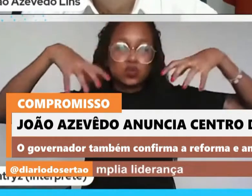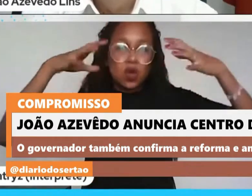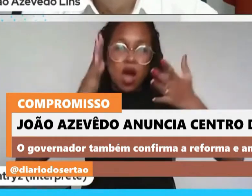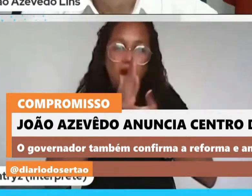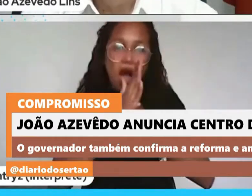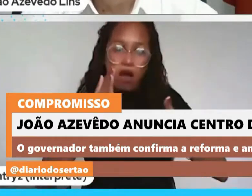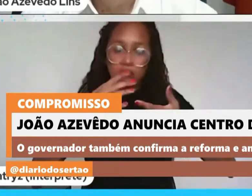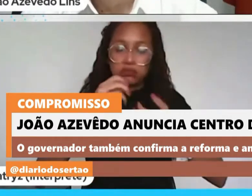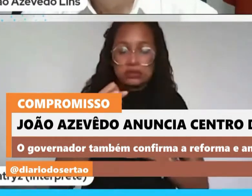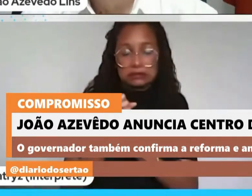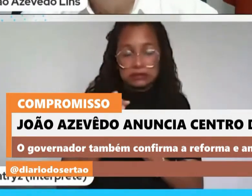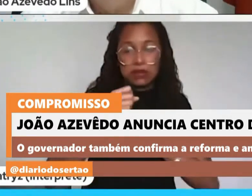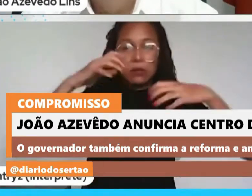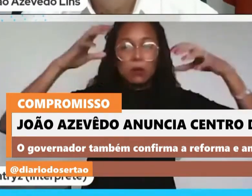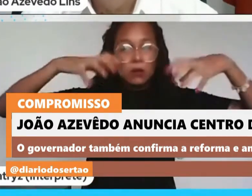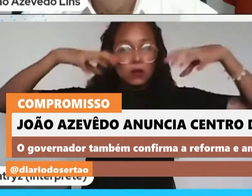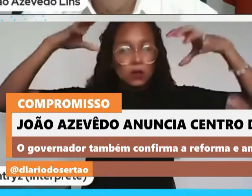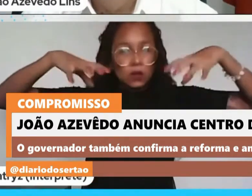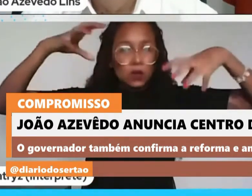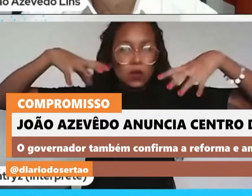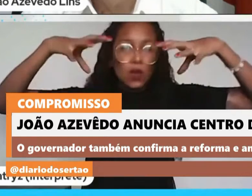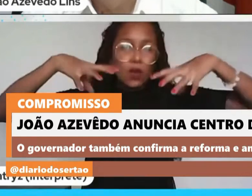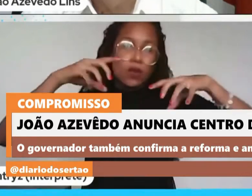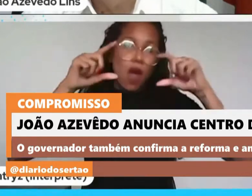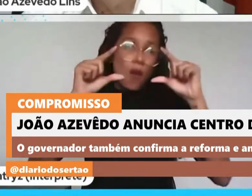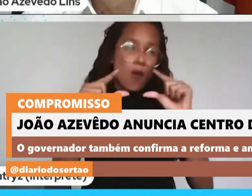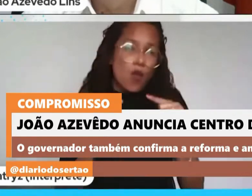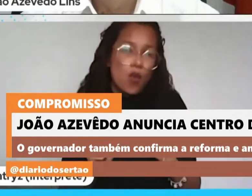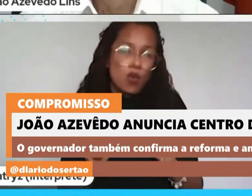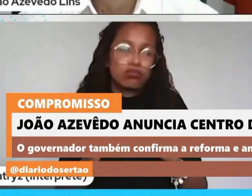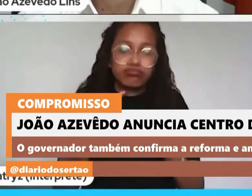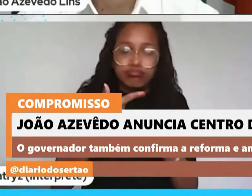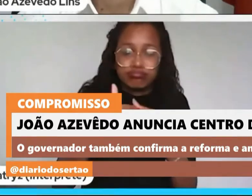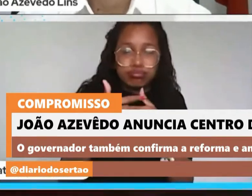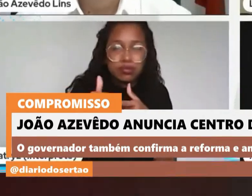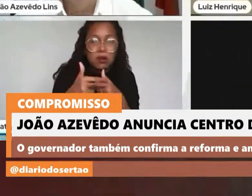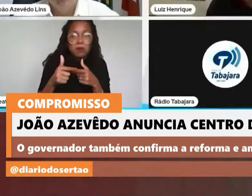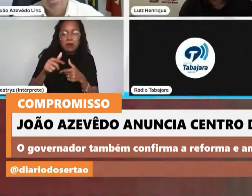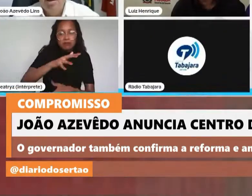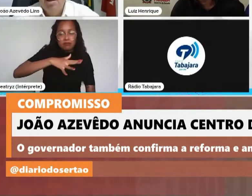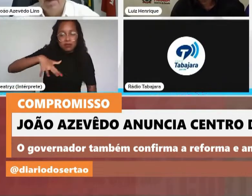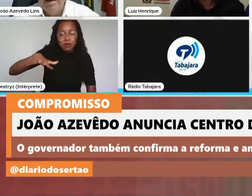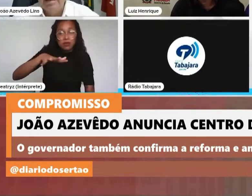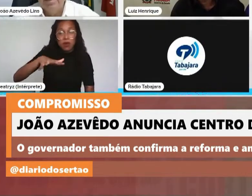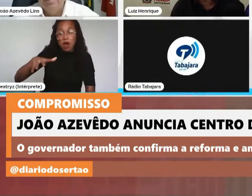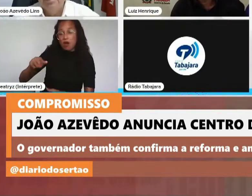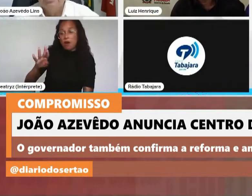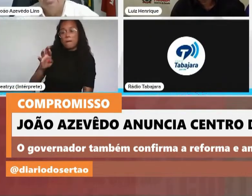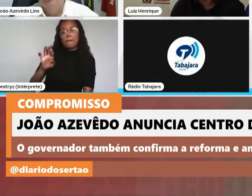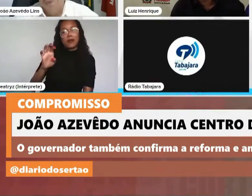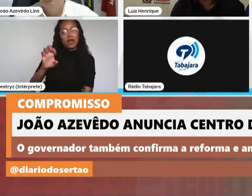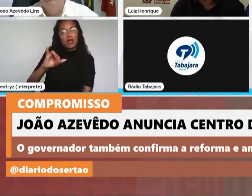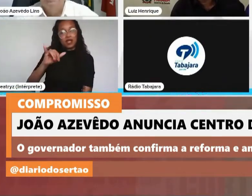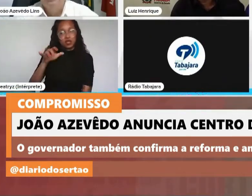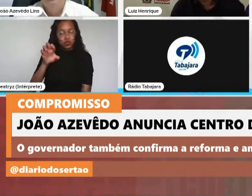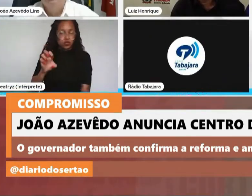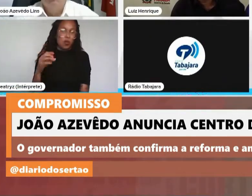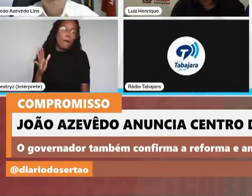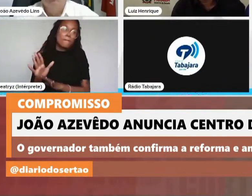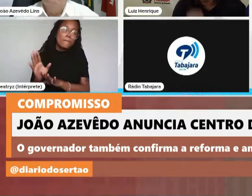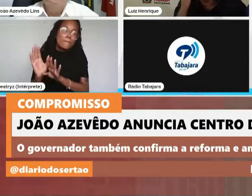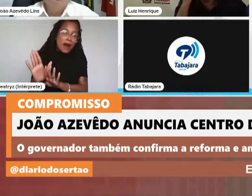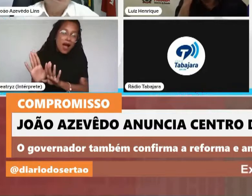esse ano numa quantidade muito pequena, trazendo problemas sérios, inclusive para regiões como a do Brejo. Mas nessa reunião,